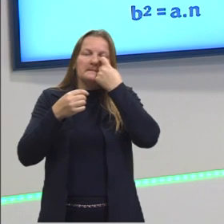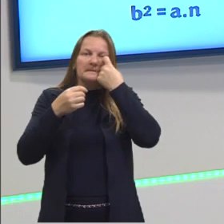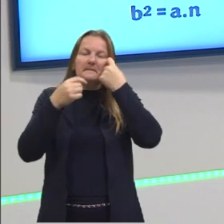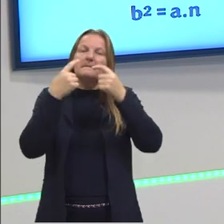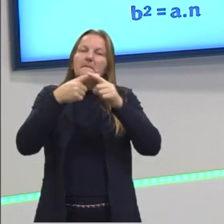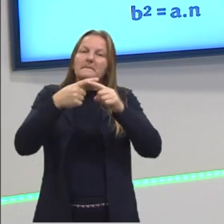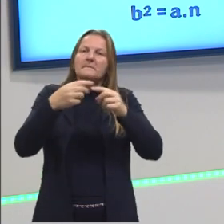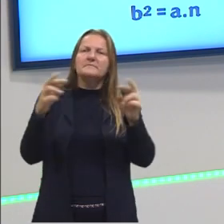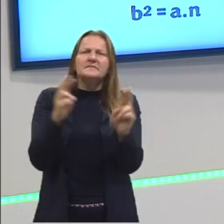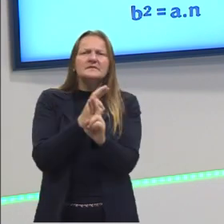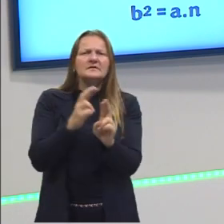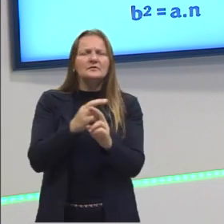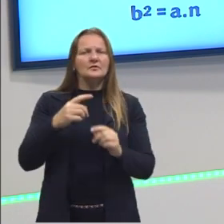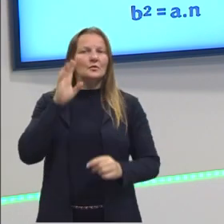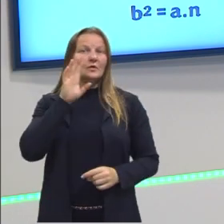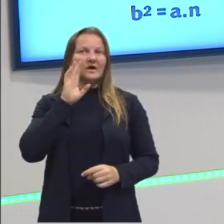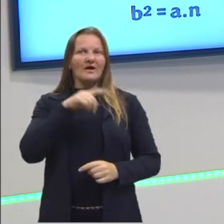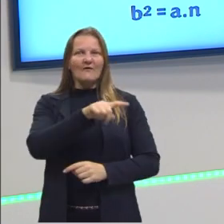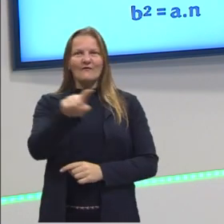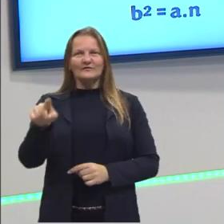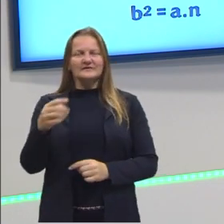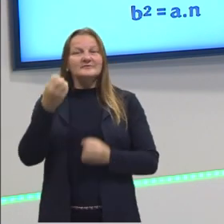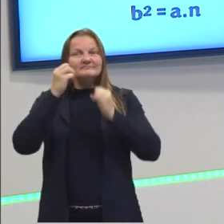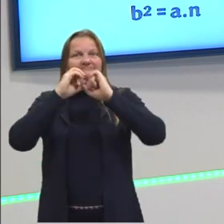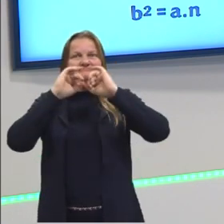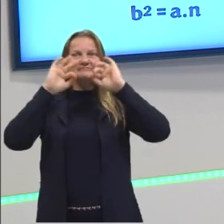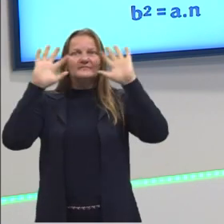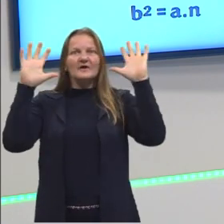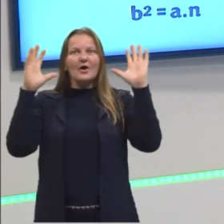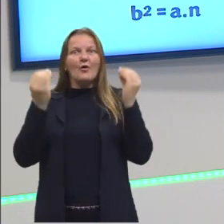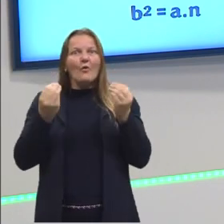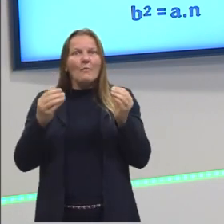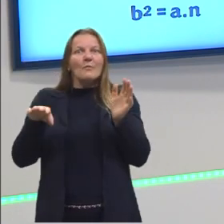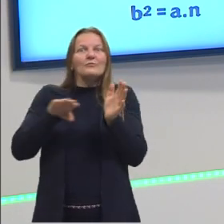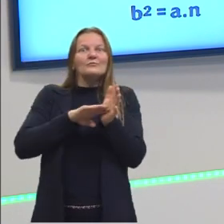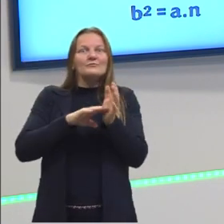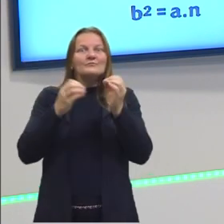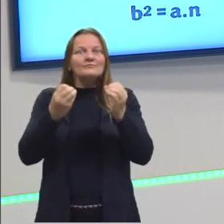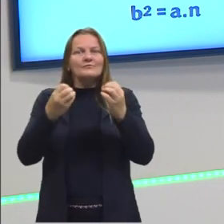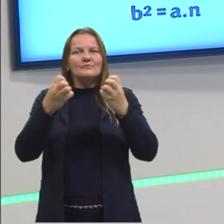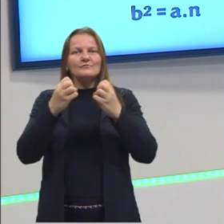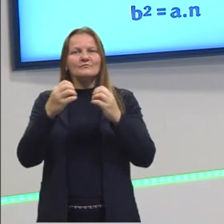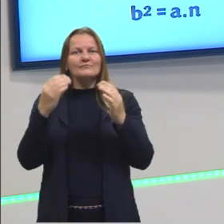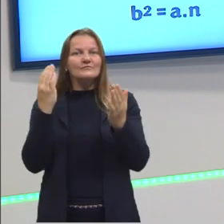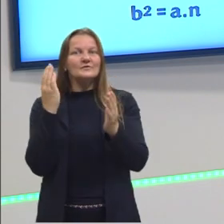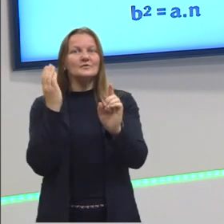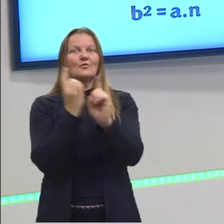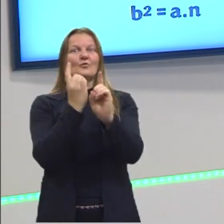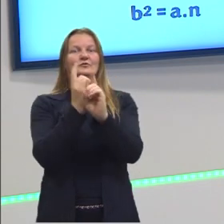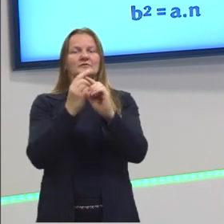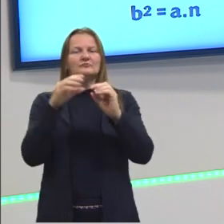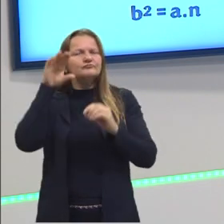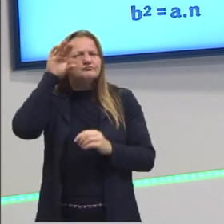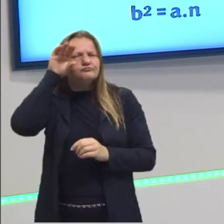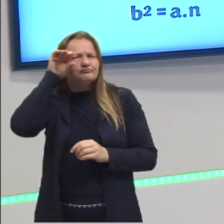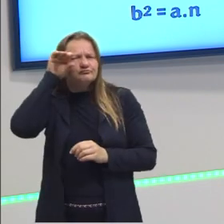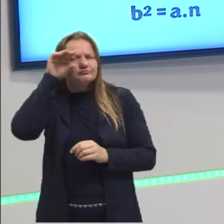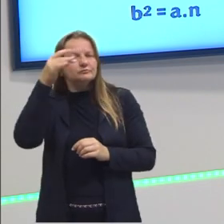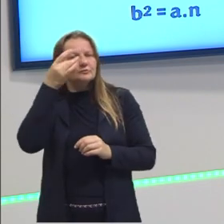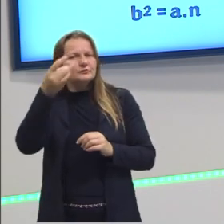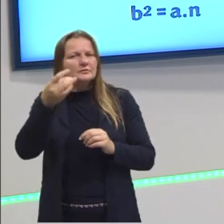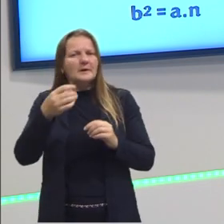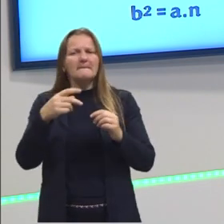relações. O legal é que vocês entendam como que nós chegamos nelas, a partir da semelhança de triângulos.